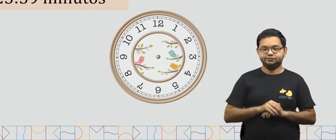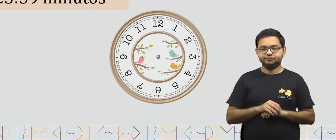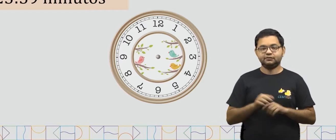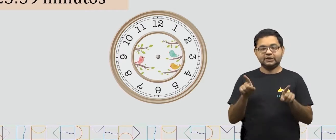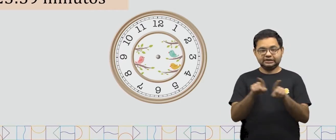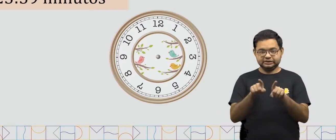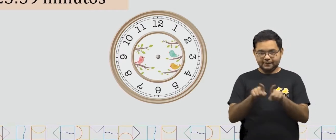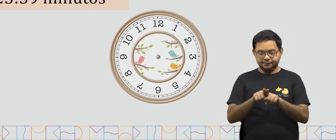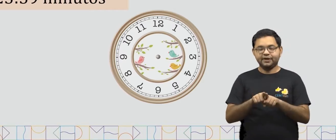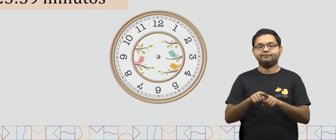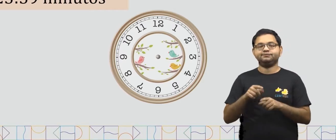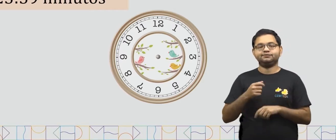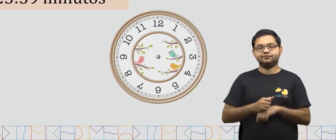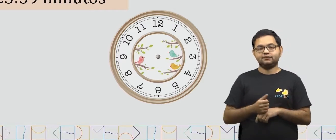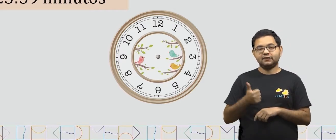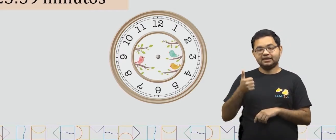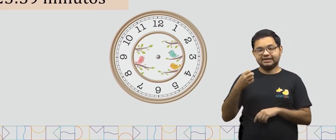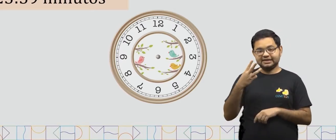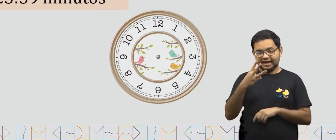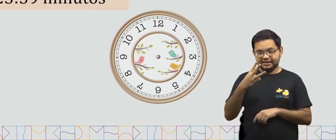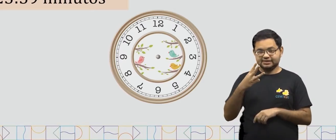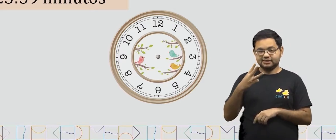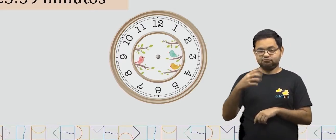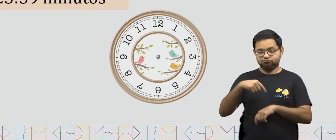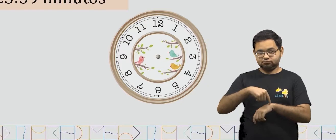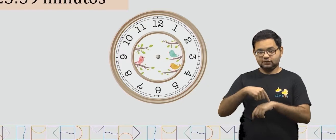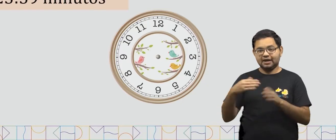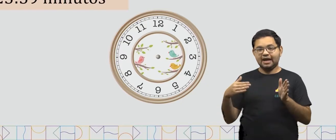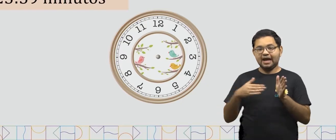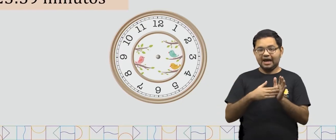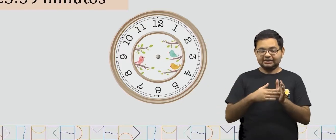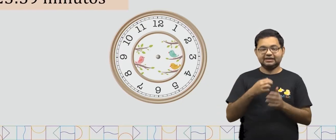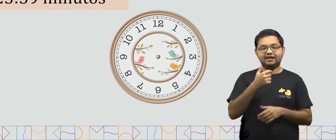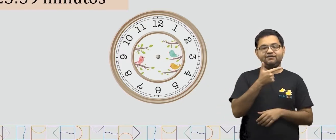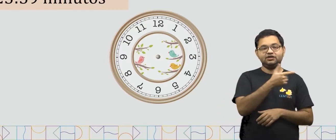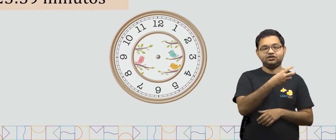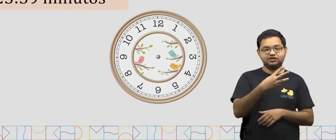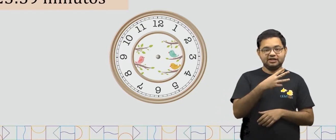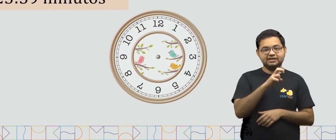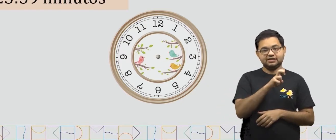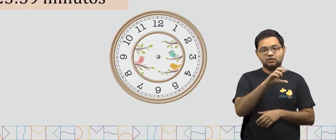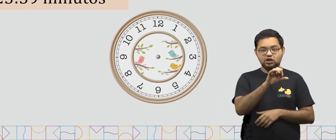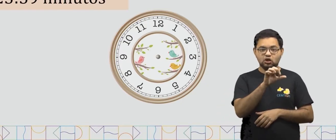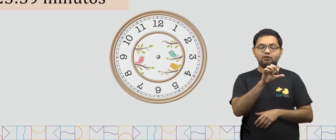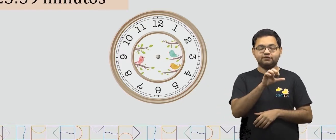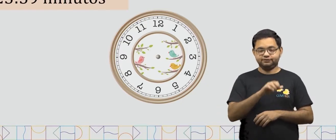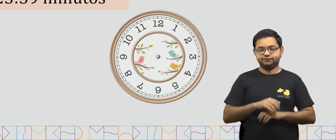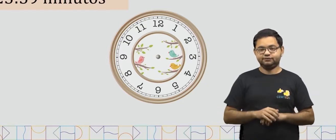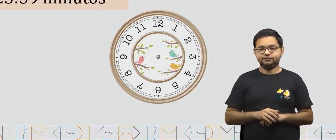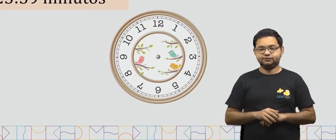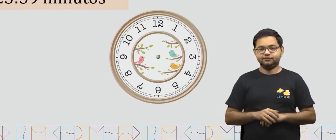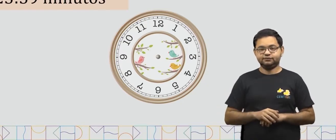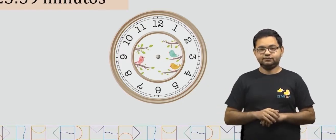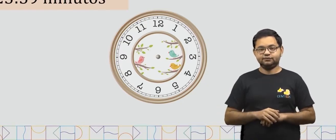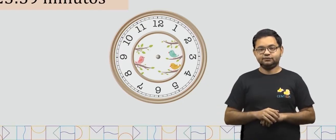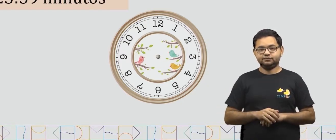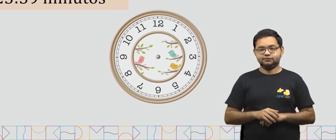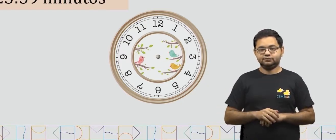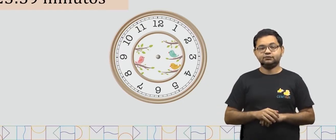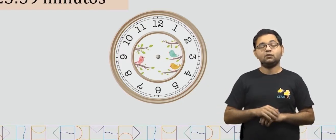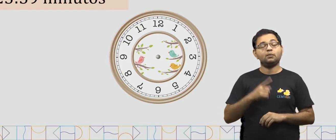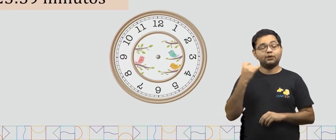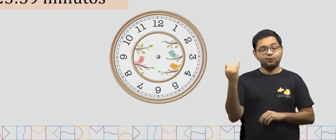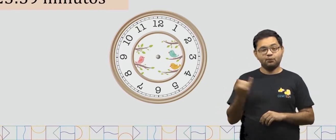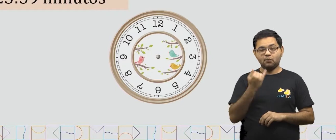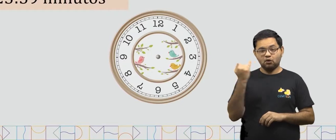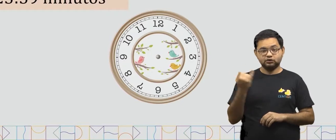horas até as 23 horas e 59 minutos. Uma coisa importante